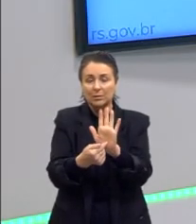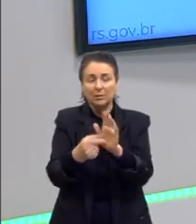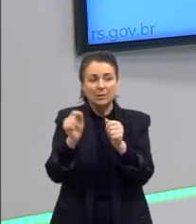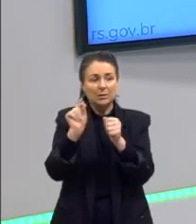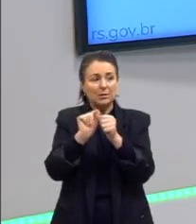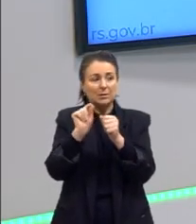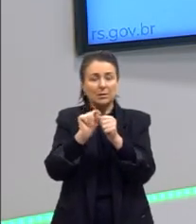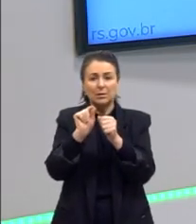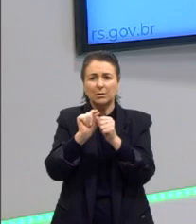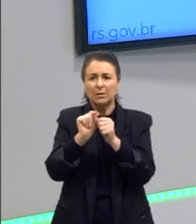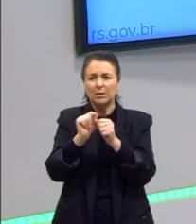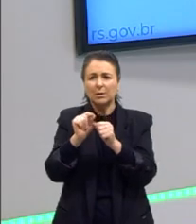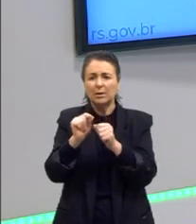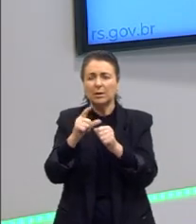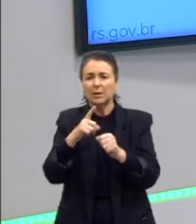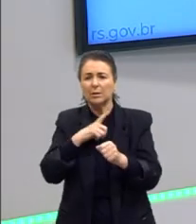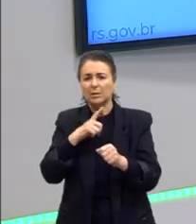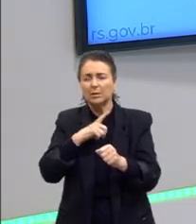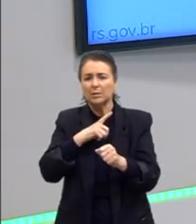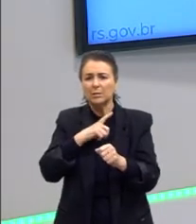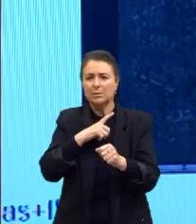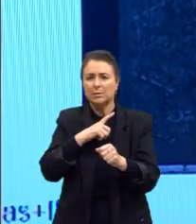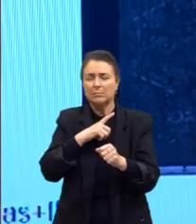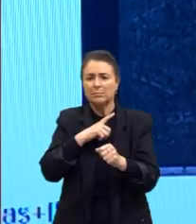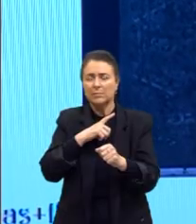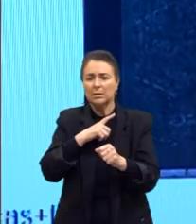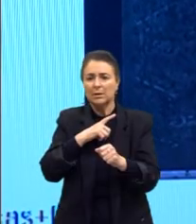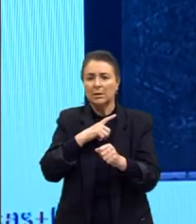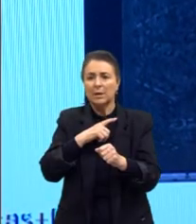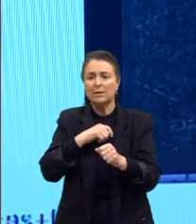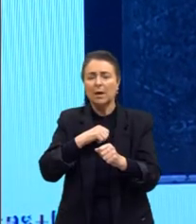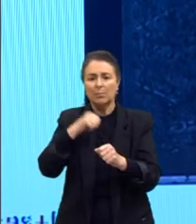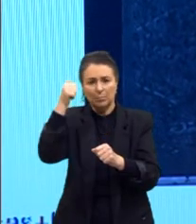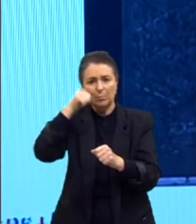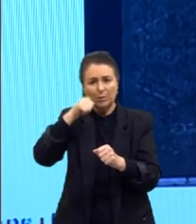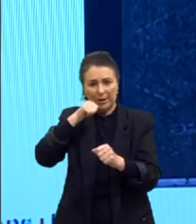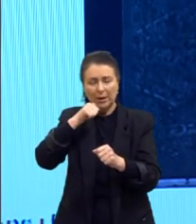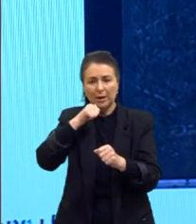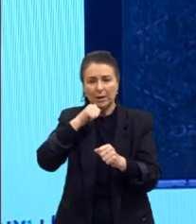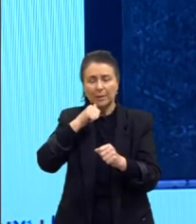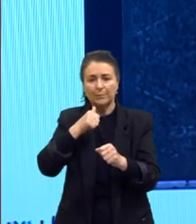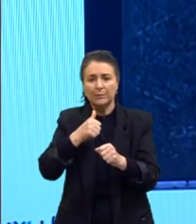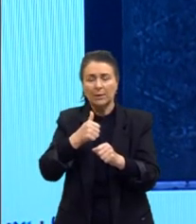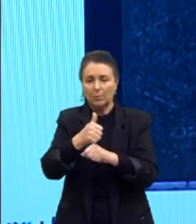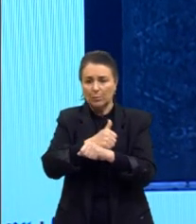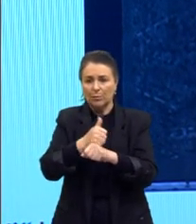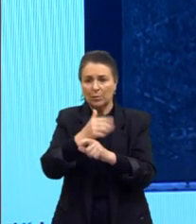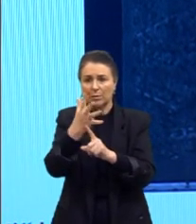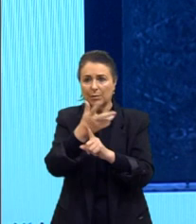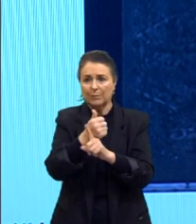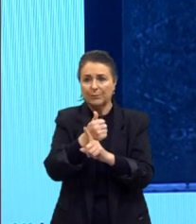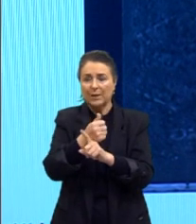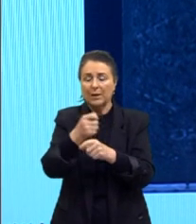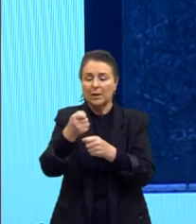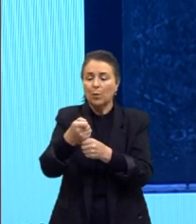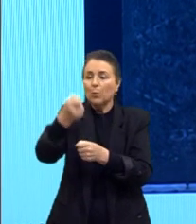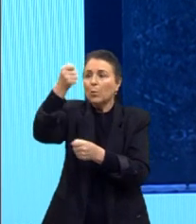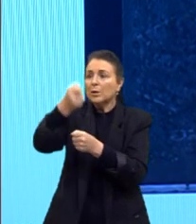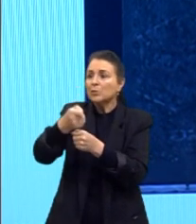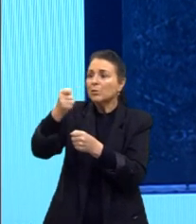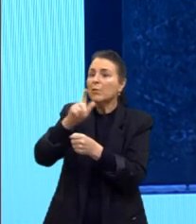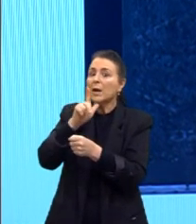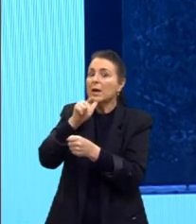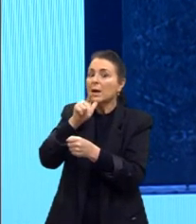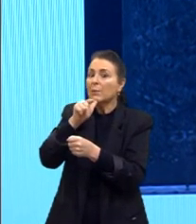feita de umas férias que ele tira, enfim. E essa artista traz a dialética. O guarda-chuva e a água. Traz aí